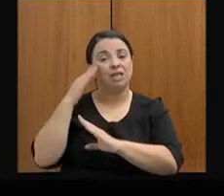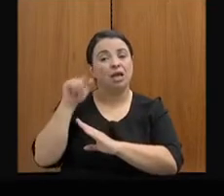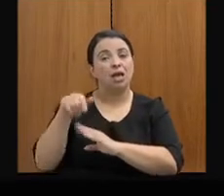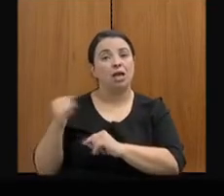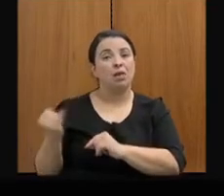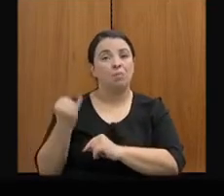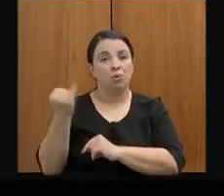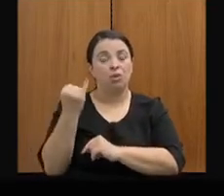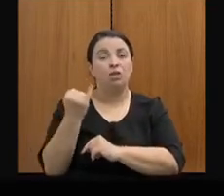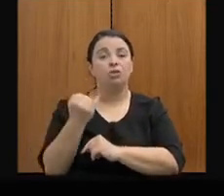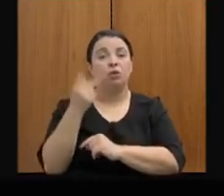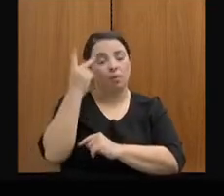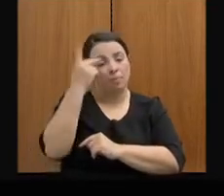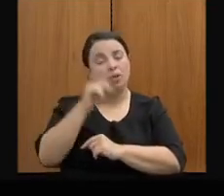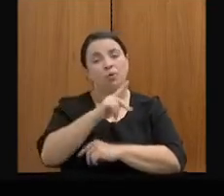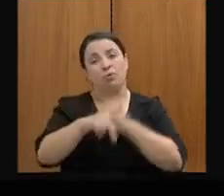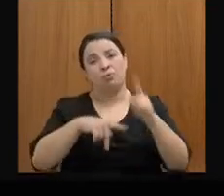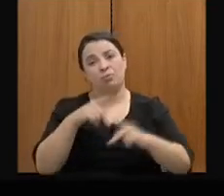população de Minas Gerais.